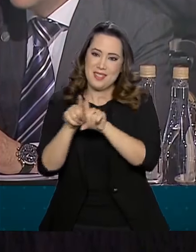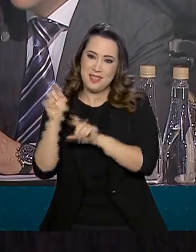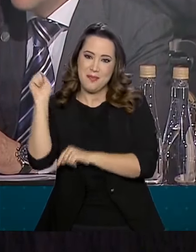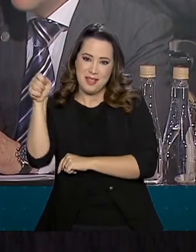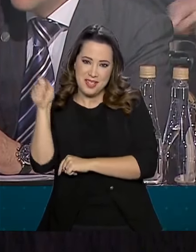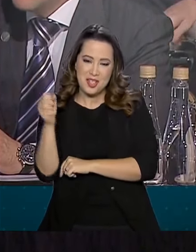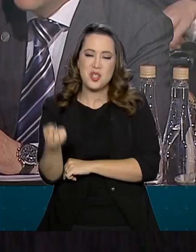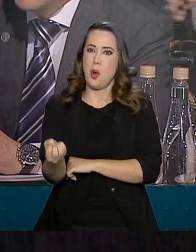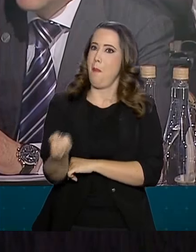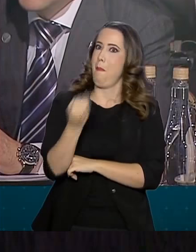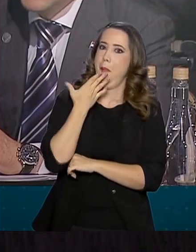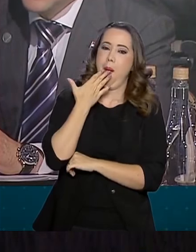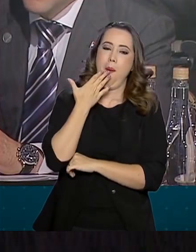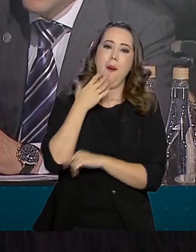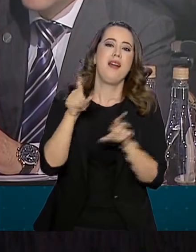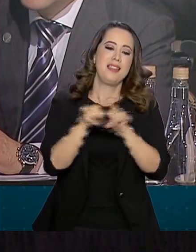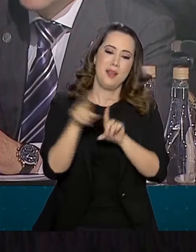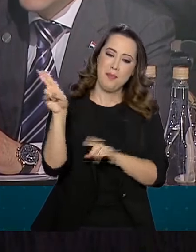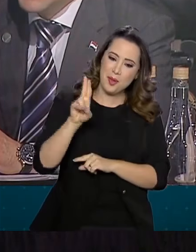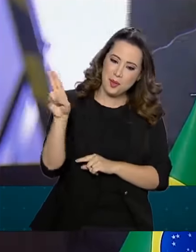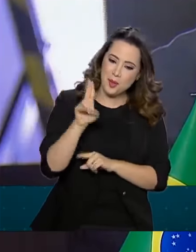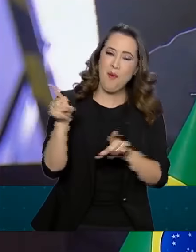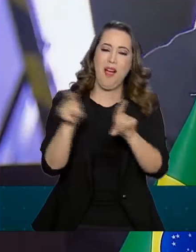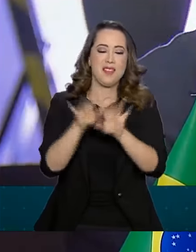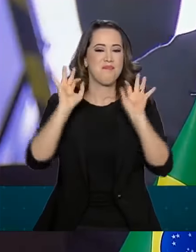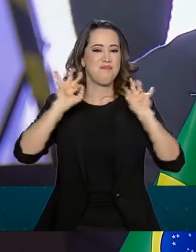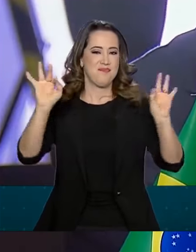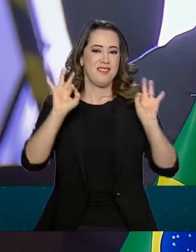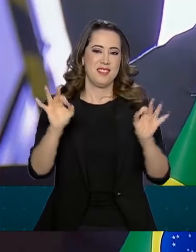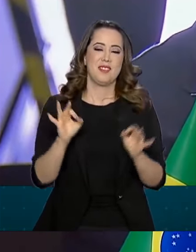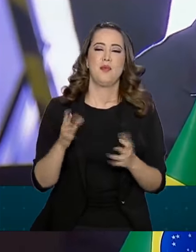Também o Uruguai, para não deixar meus colegas fora disso.